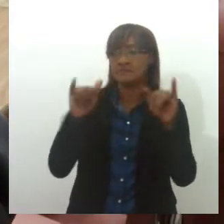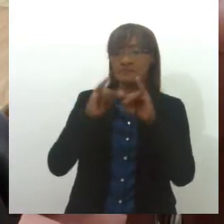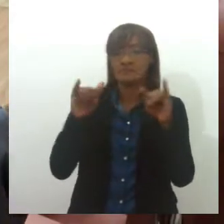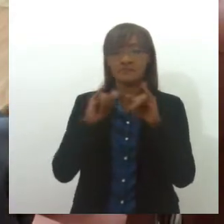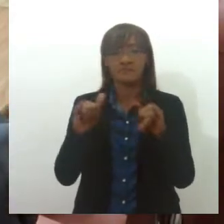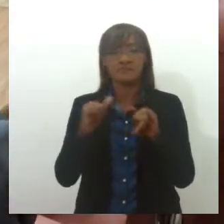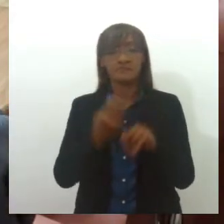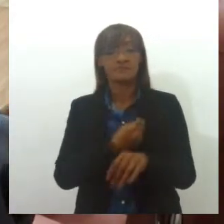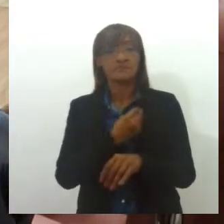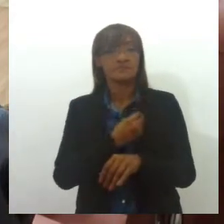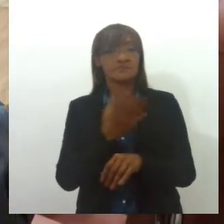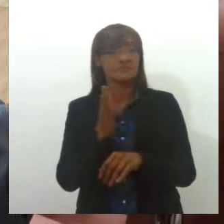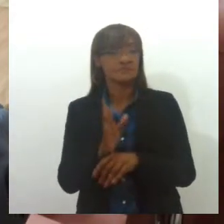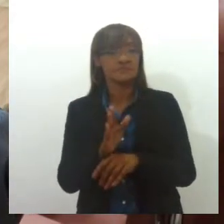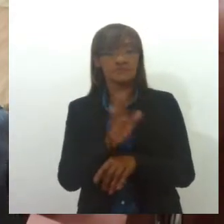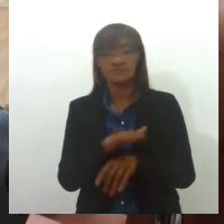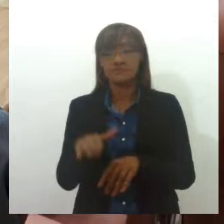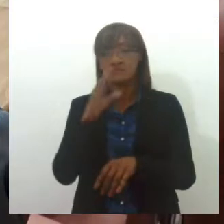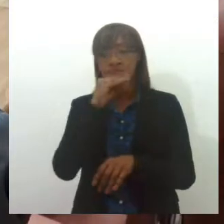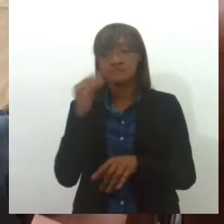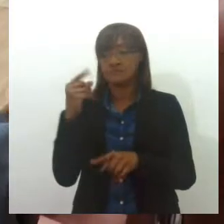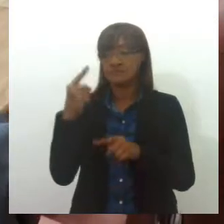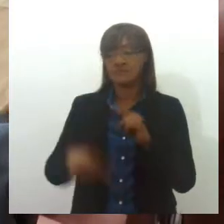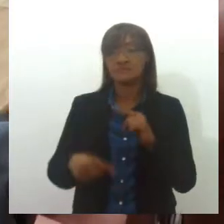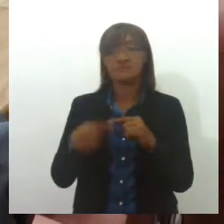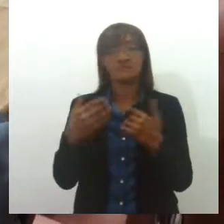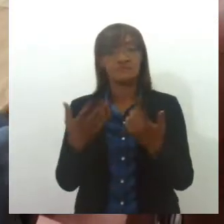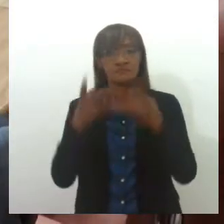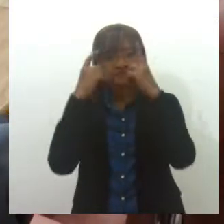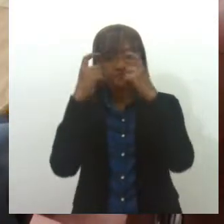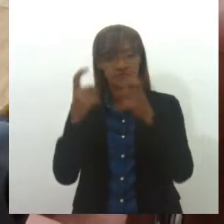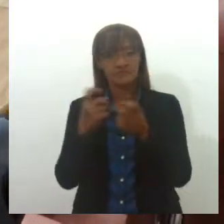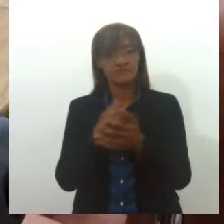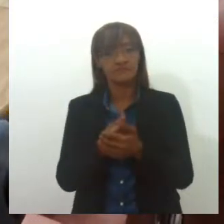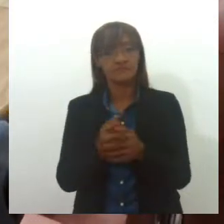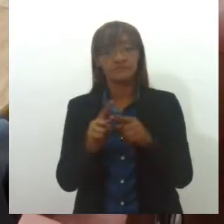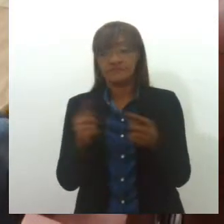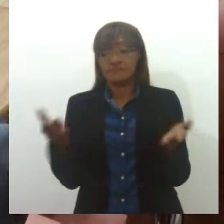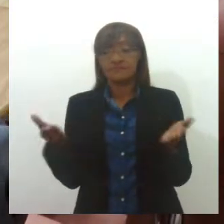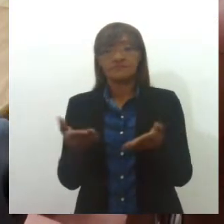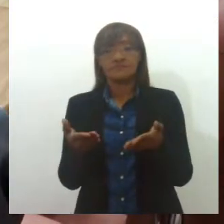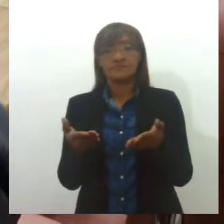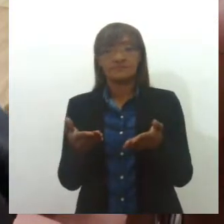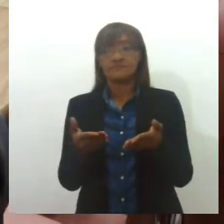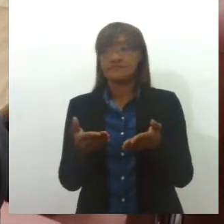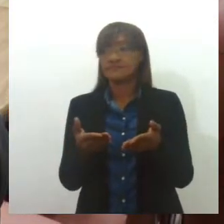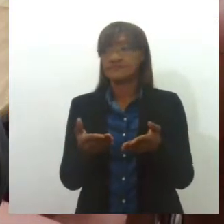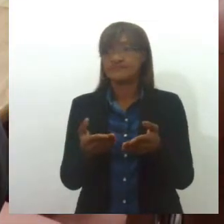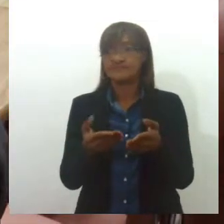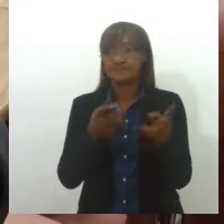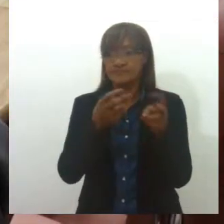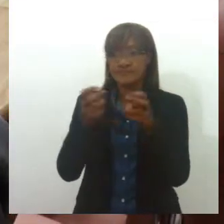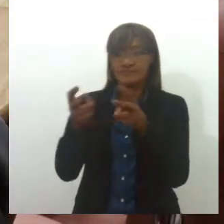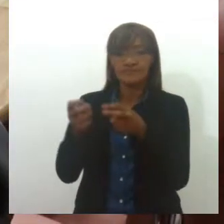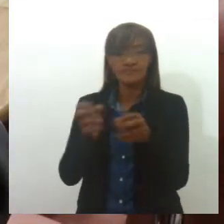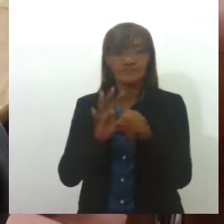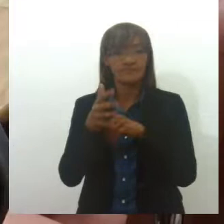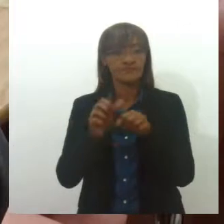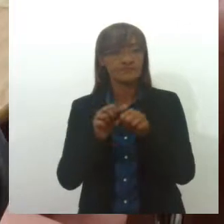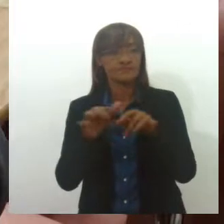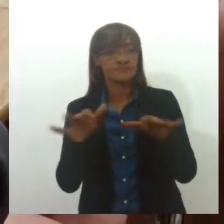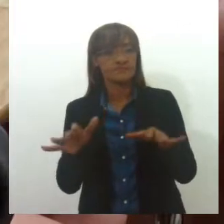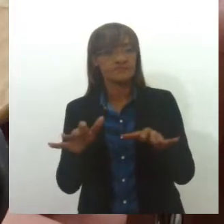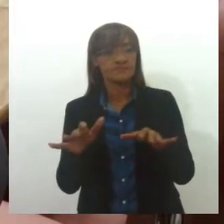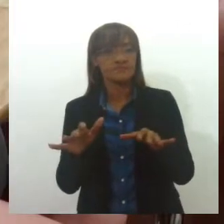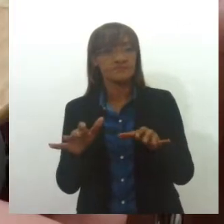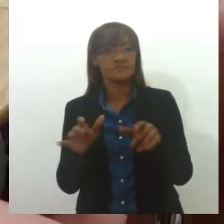adolescência, para o combate da violência contra elas. E agora, na pandemia, a gente pode ver que as violências aumentaram,